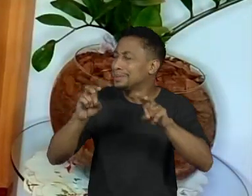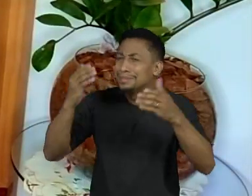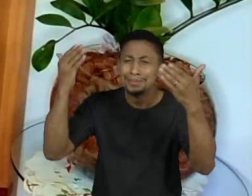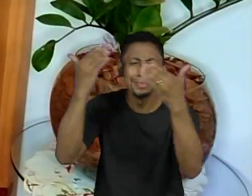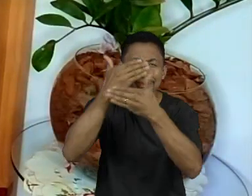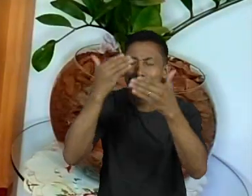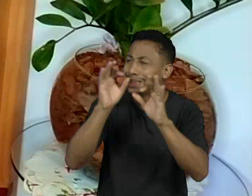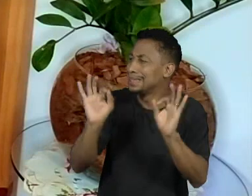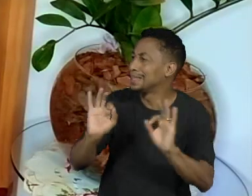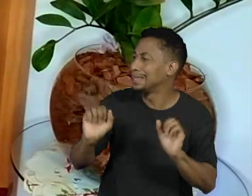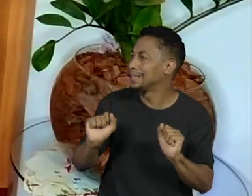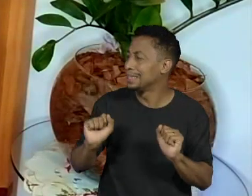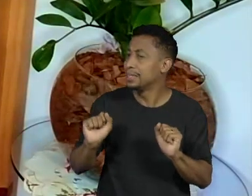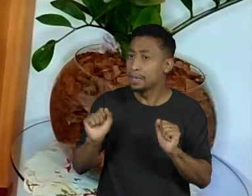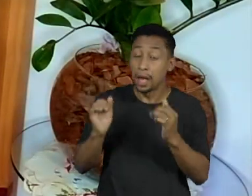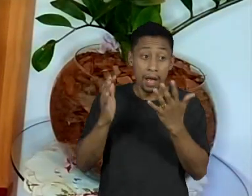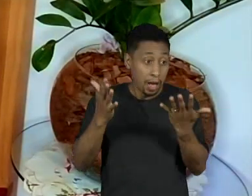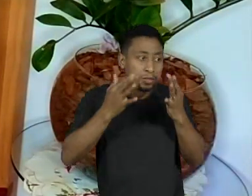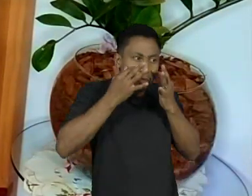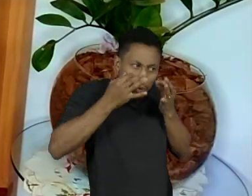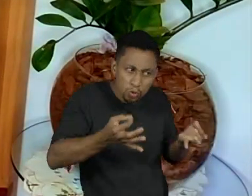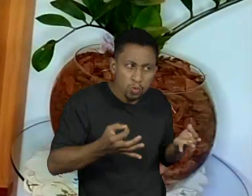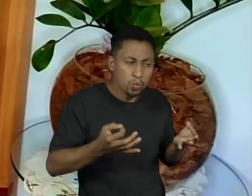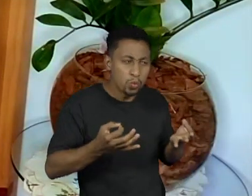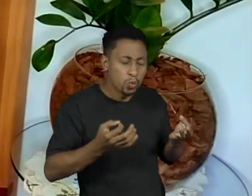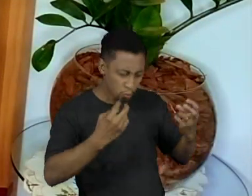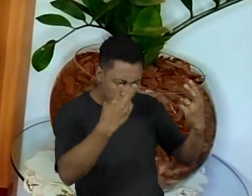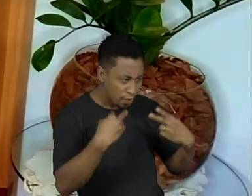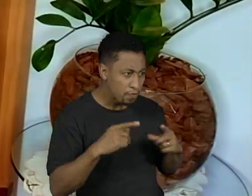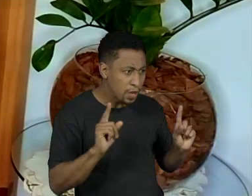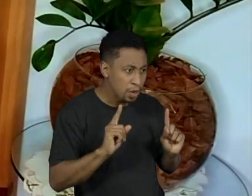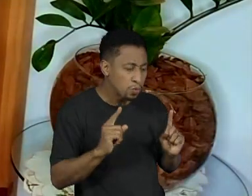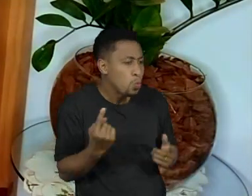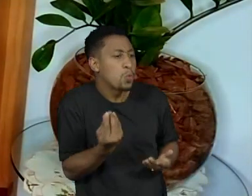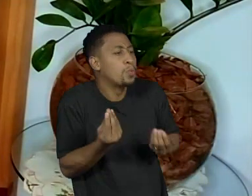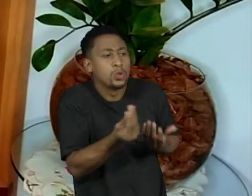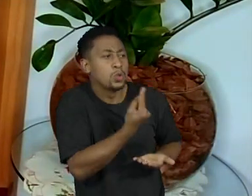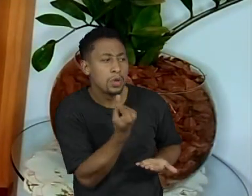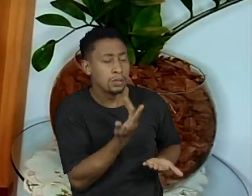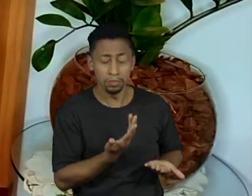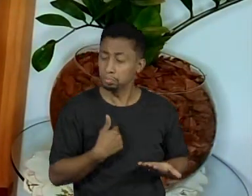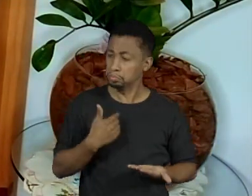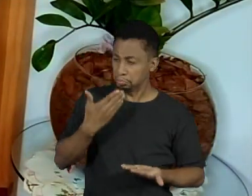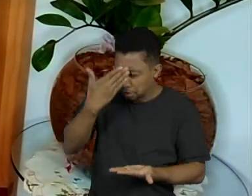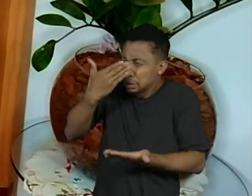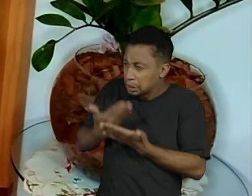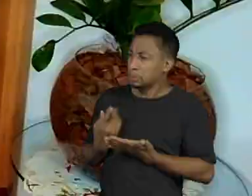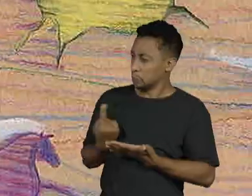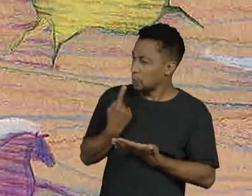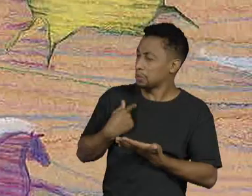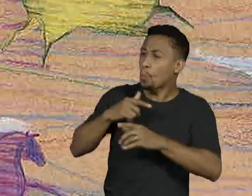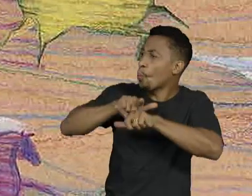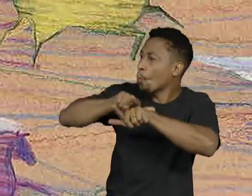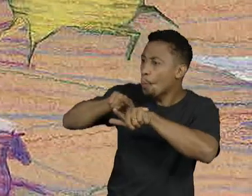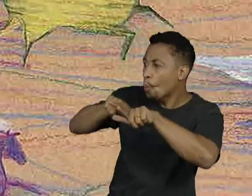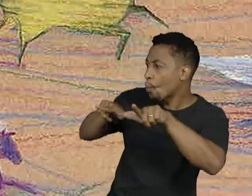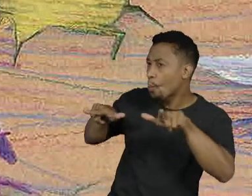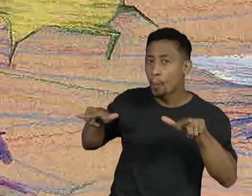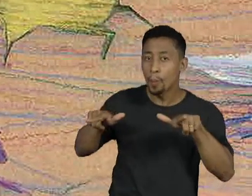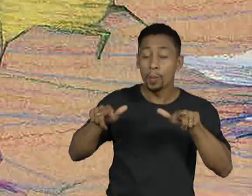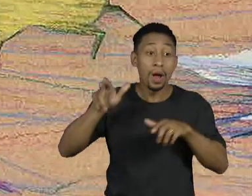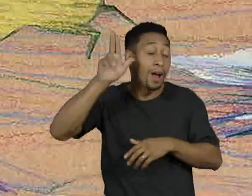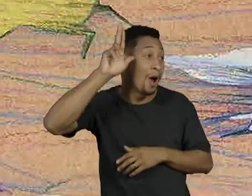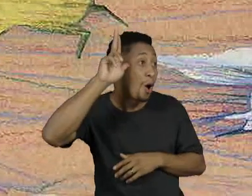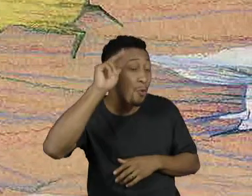você. Presta atenção. Tem certeza que está sozinho aqui? Tenho, claro. O pato está vazio. Só eu e o cavalo